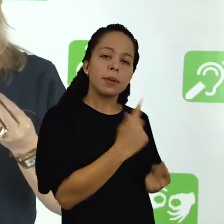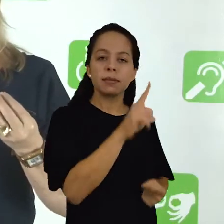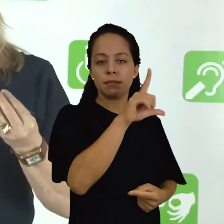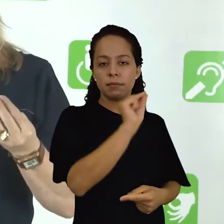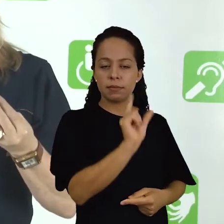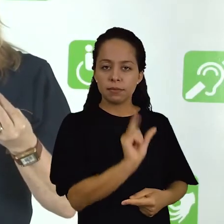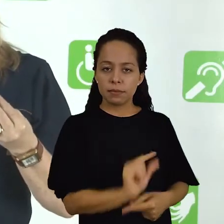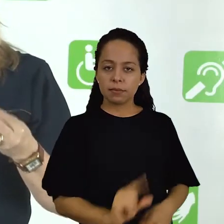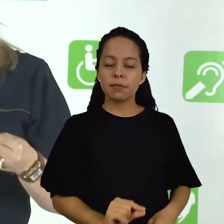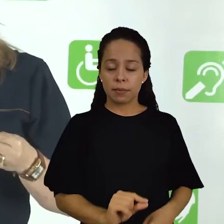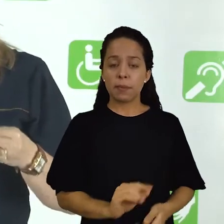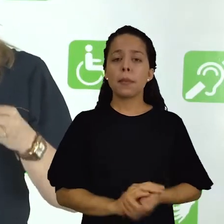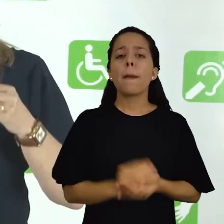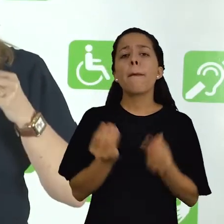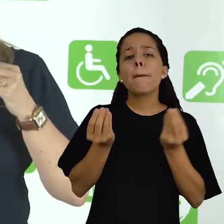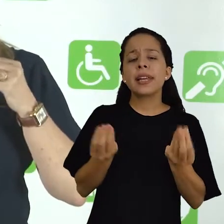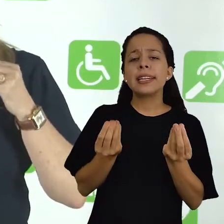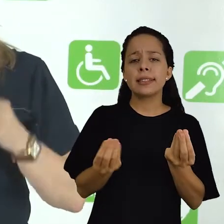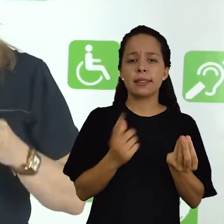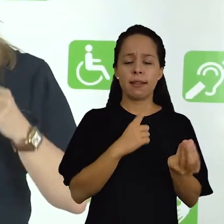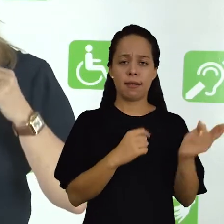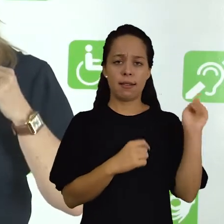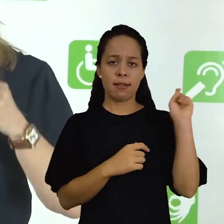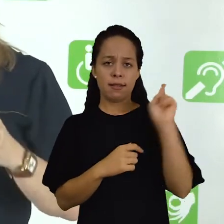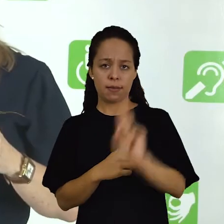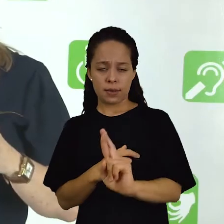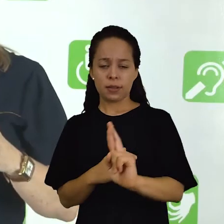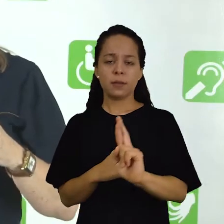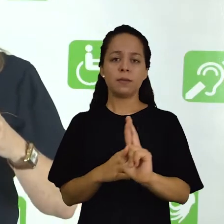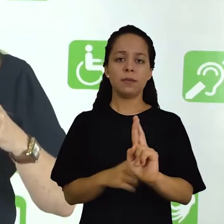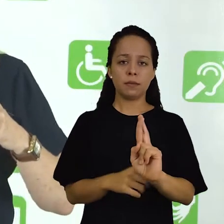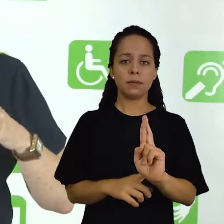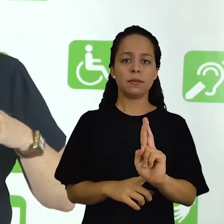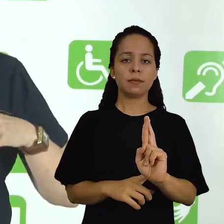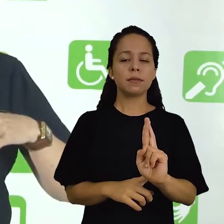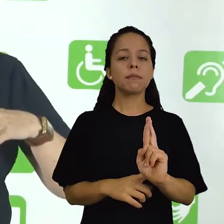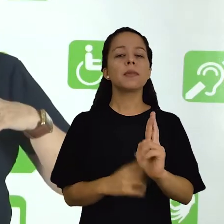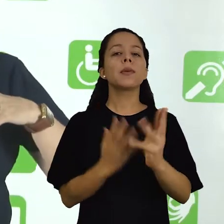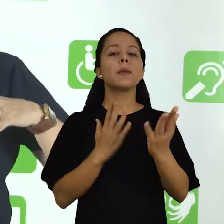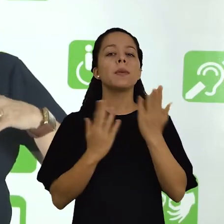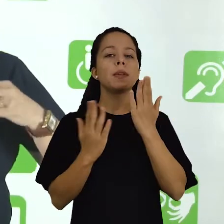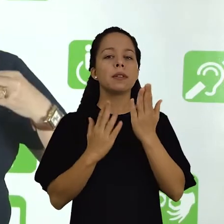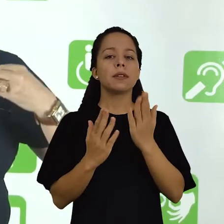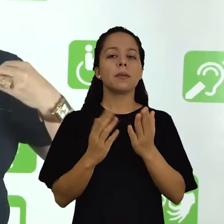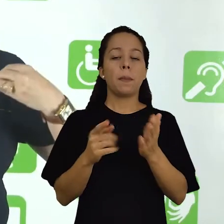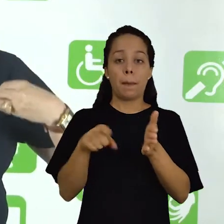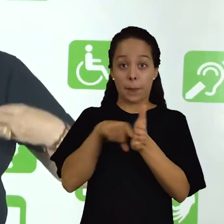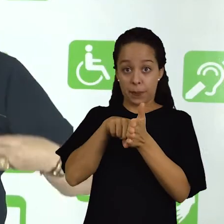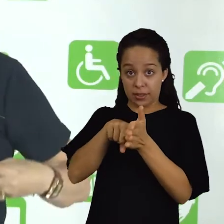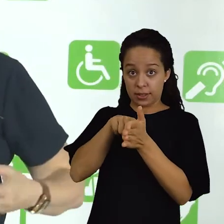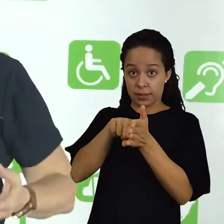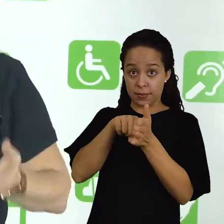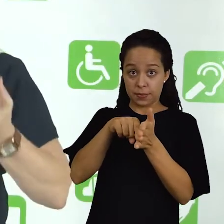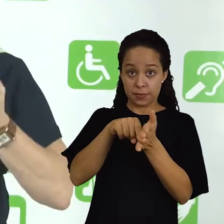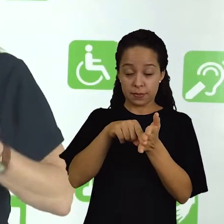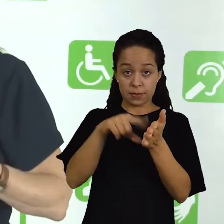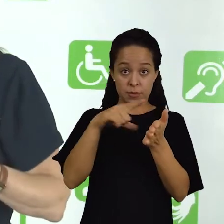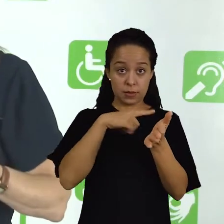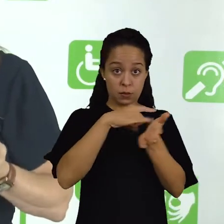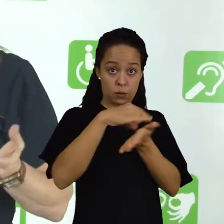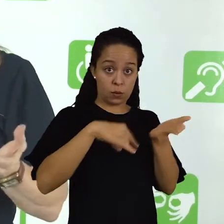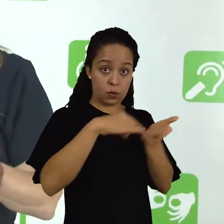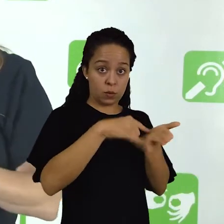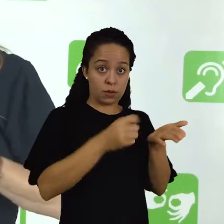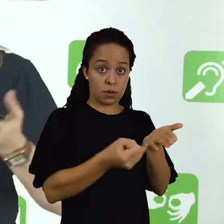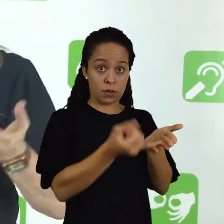para que eles tenham como representatividade em relação à pesquisa